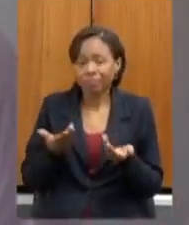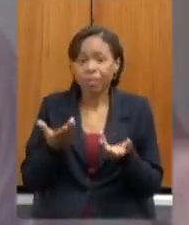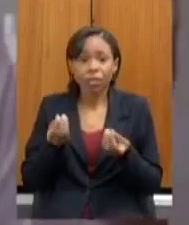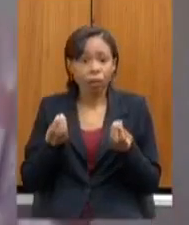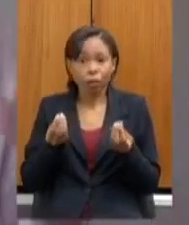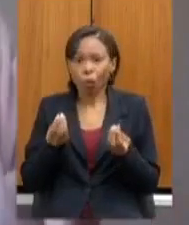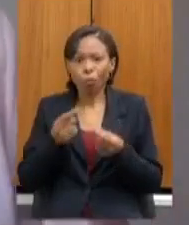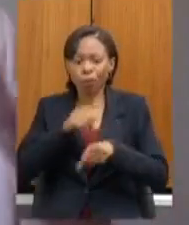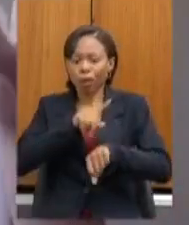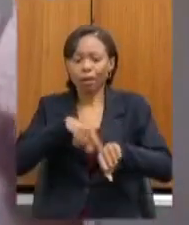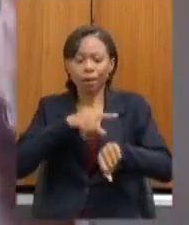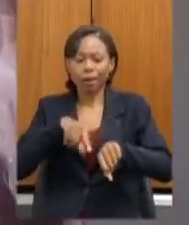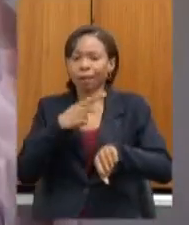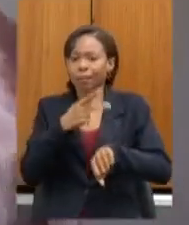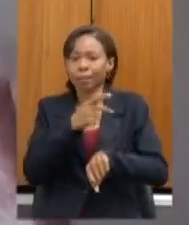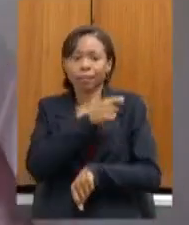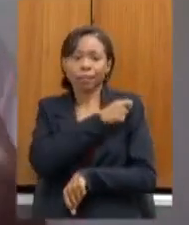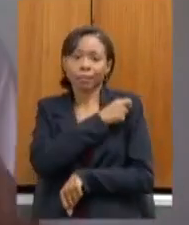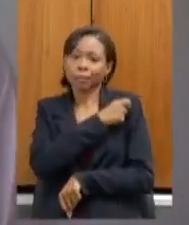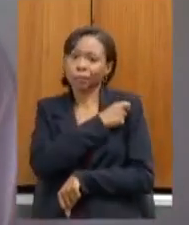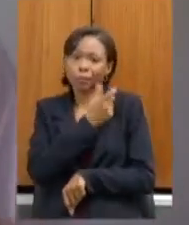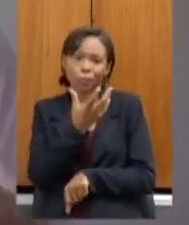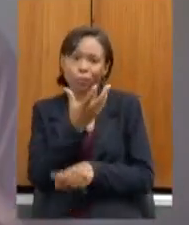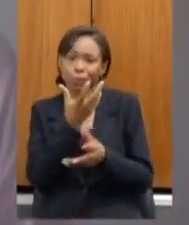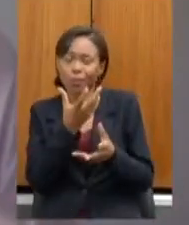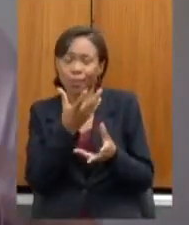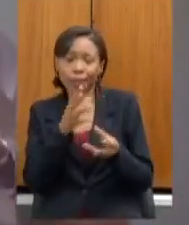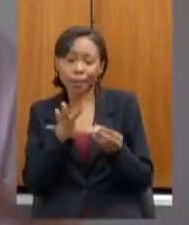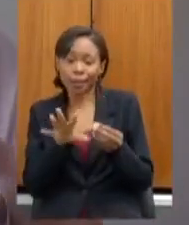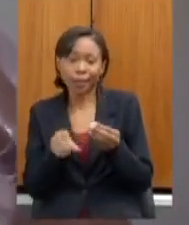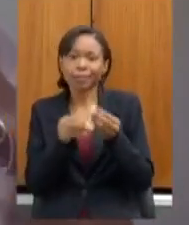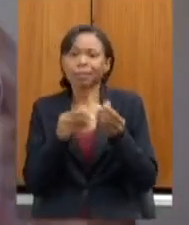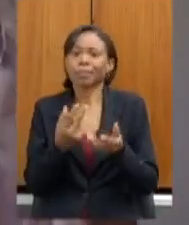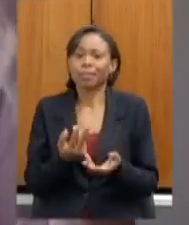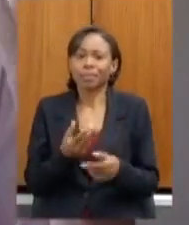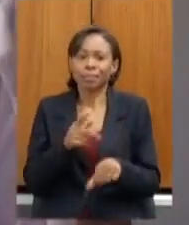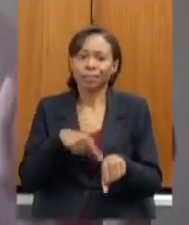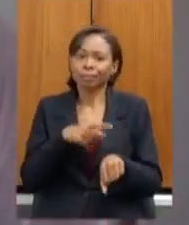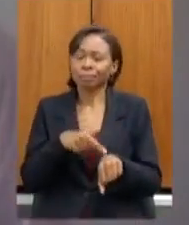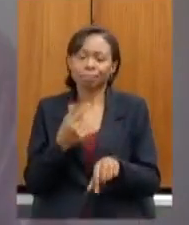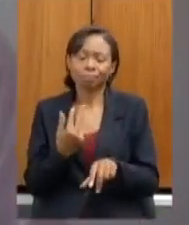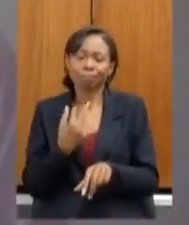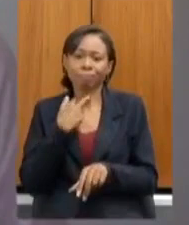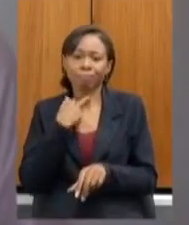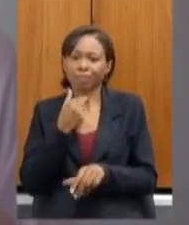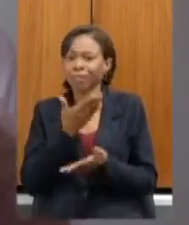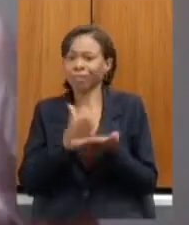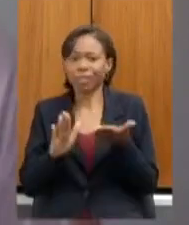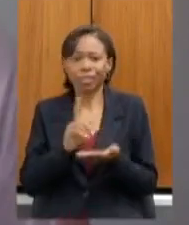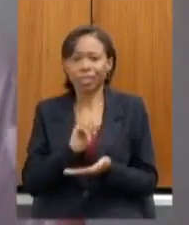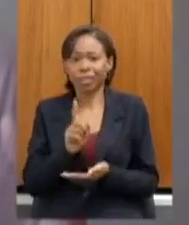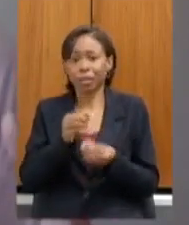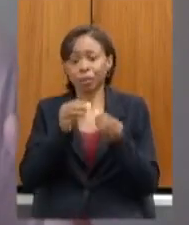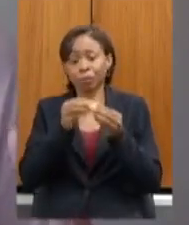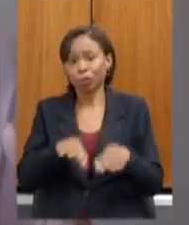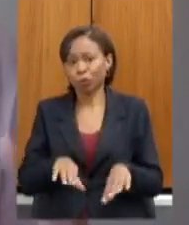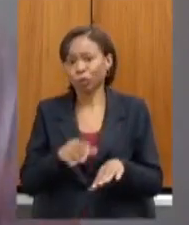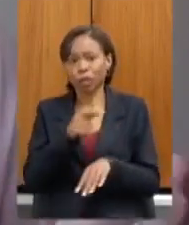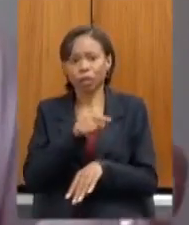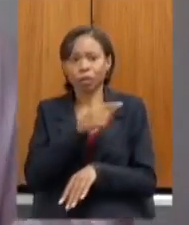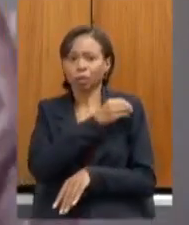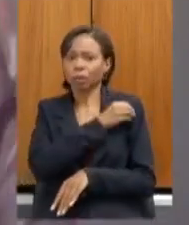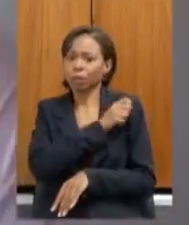carga horária desse aluno que vive nessa situação que digo repito é uma situação excepcional na rede não posso prejudicá-lo